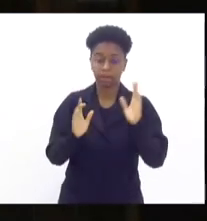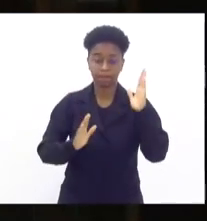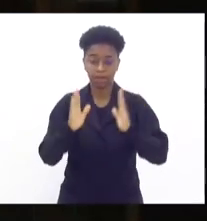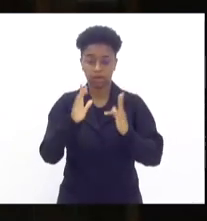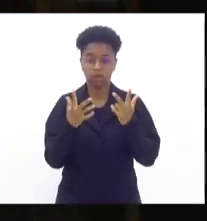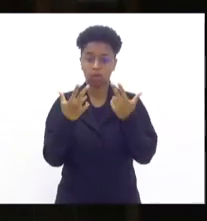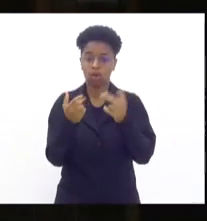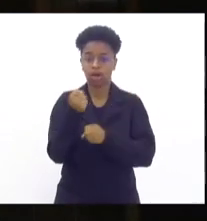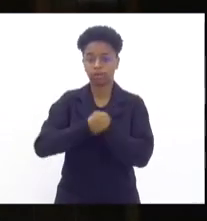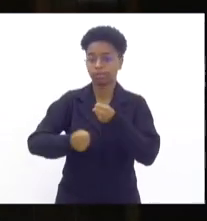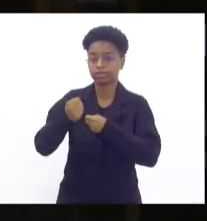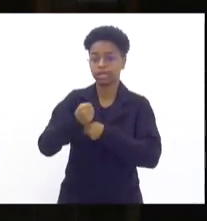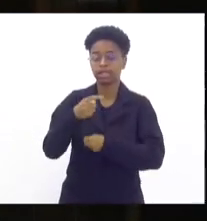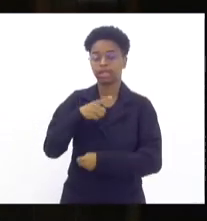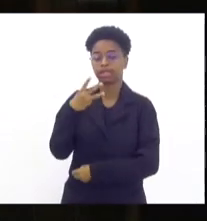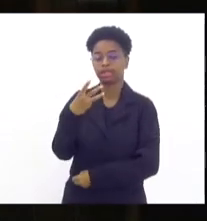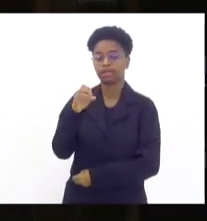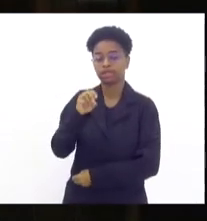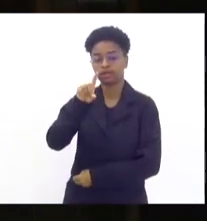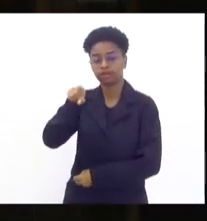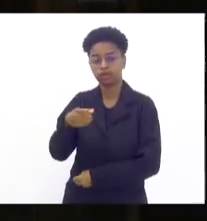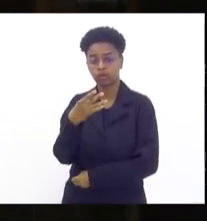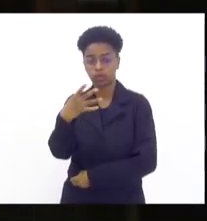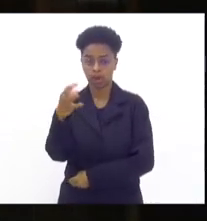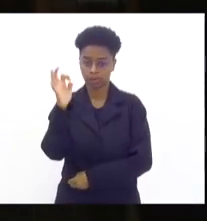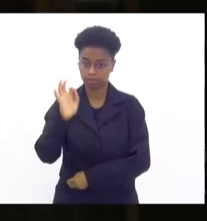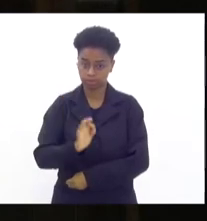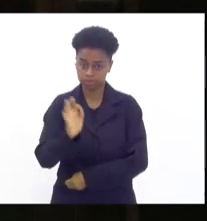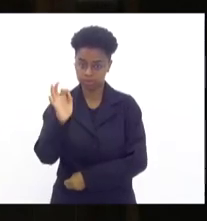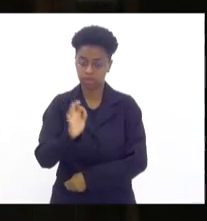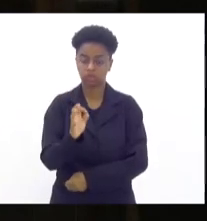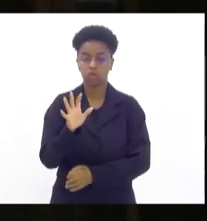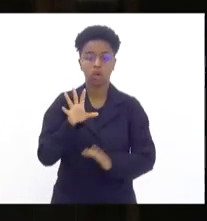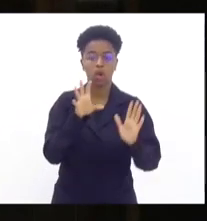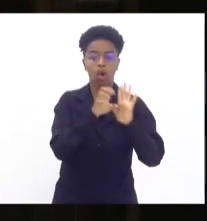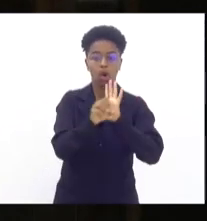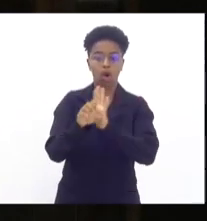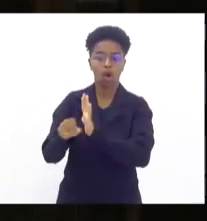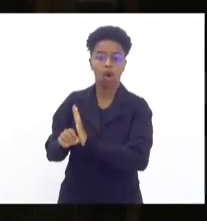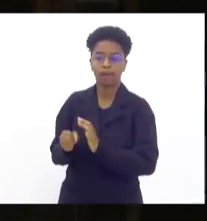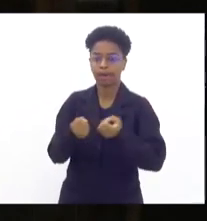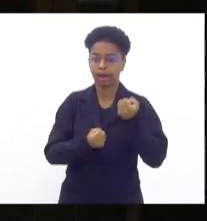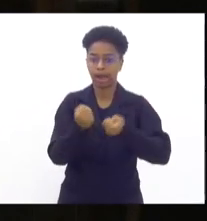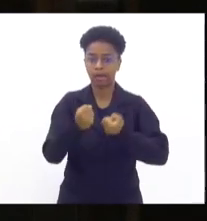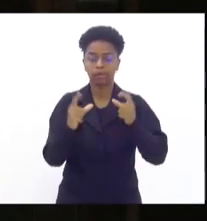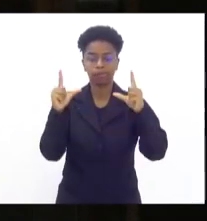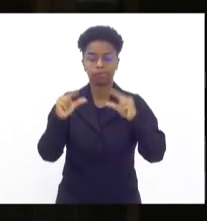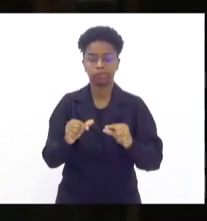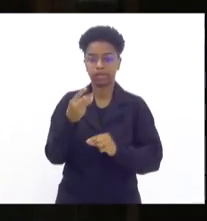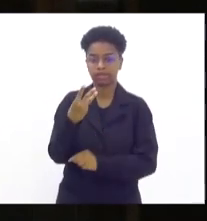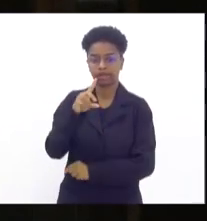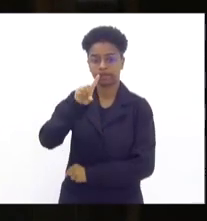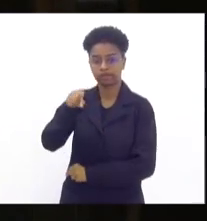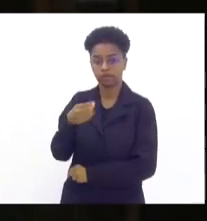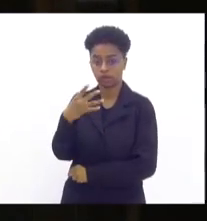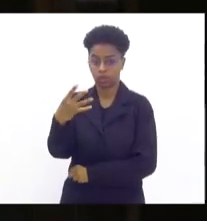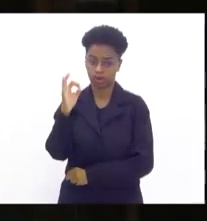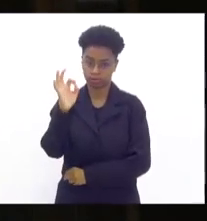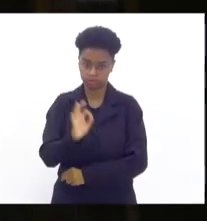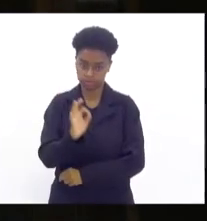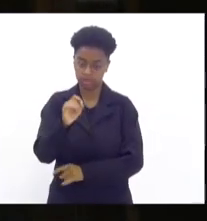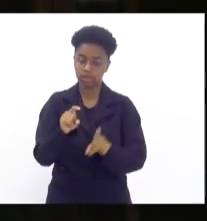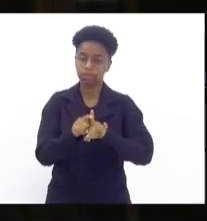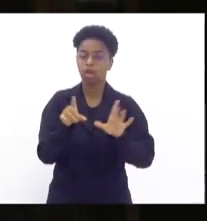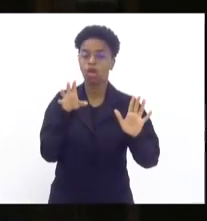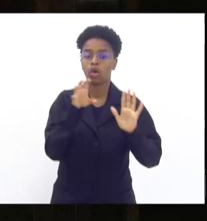do ano passado, de 30,4%. O roubo de veículo, nós temos uma redução de 3,4%. O roubo de